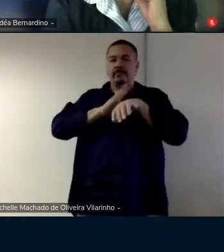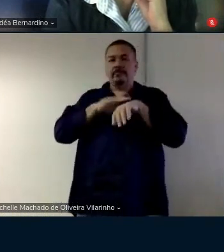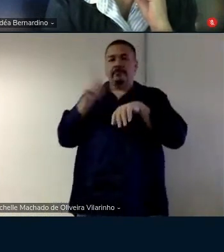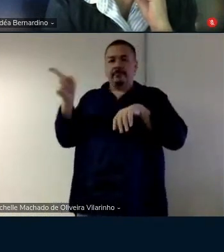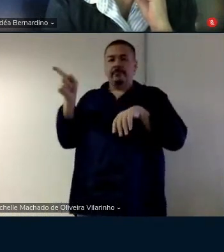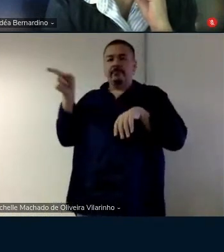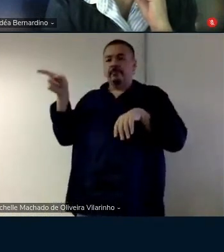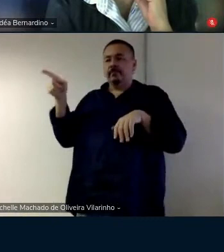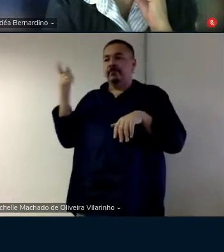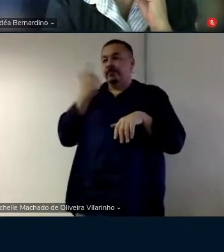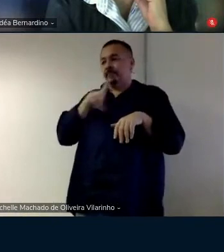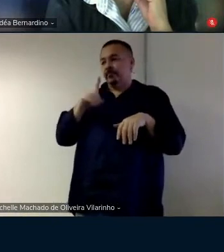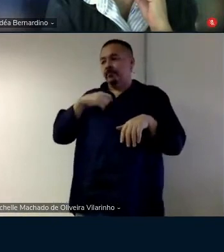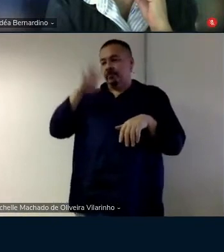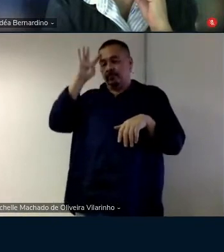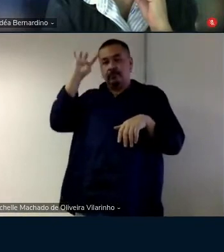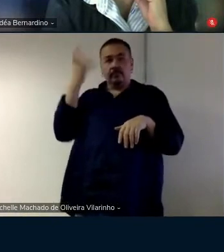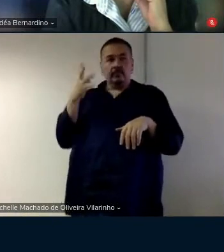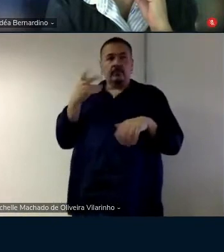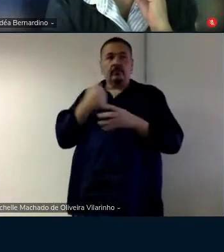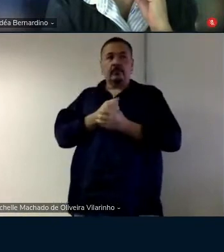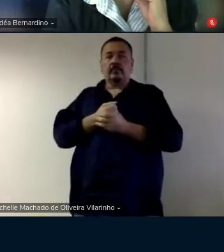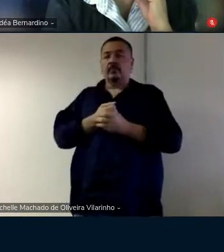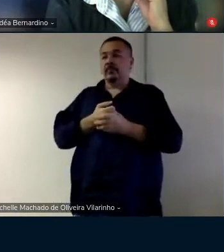você que conseguiu realmente